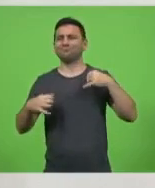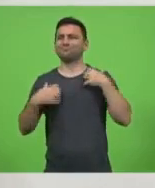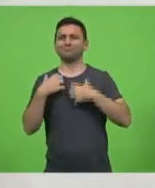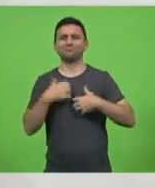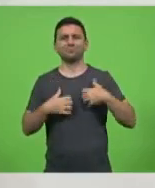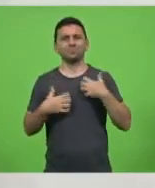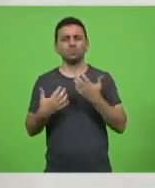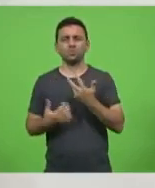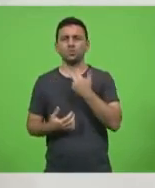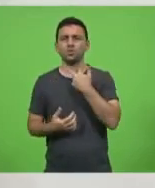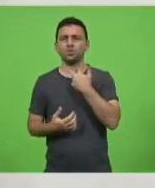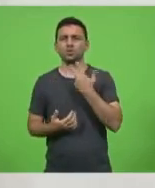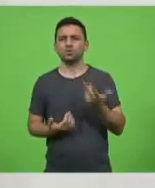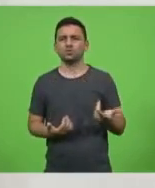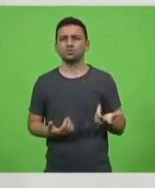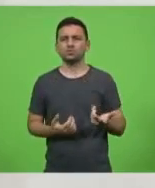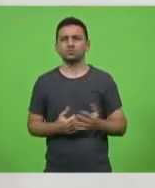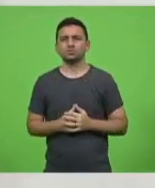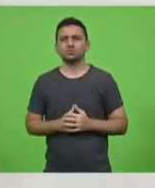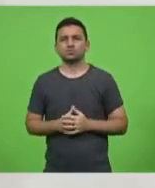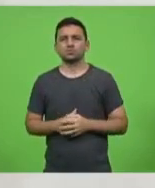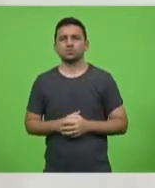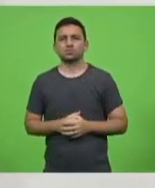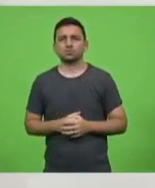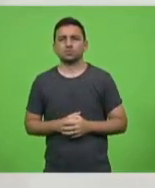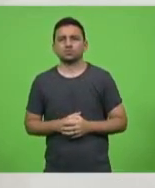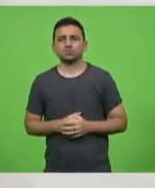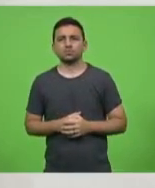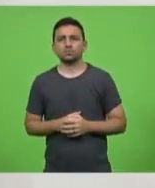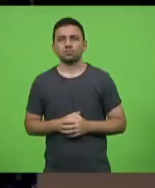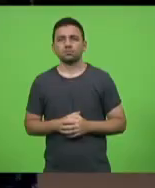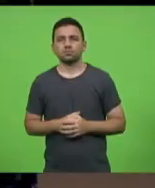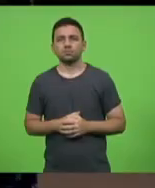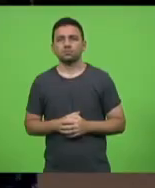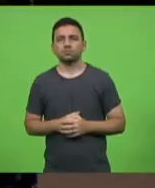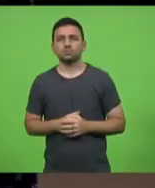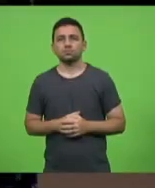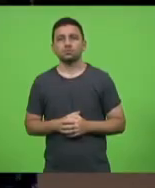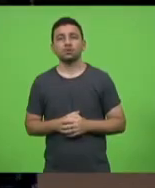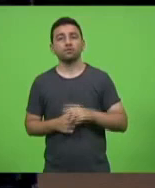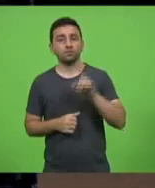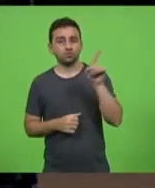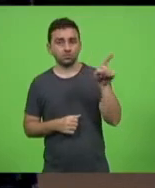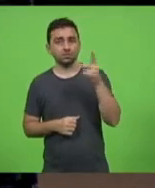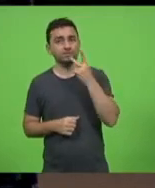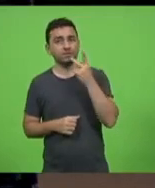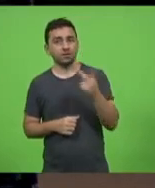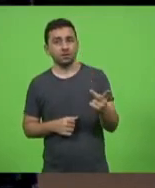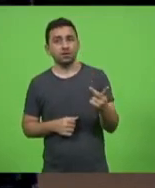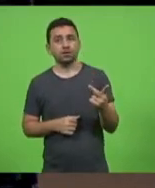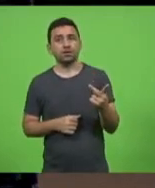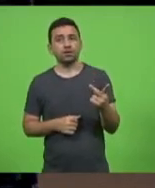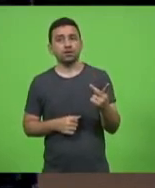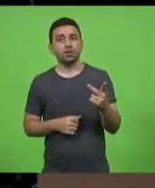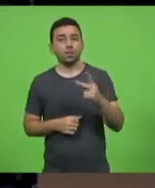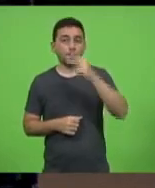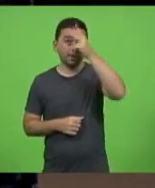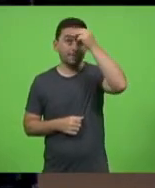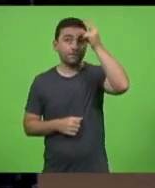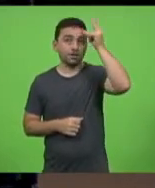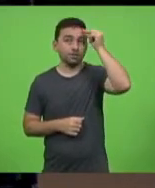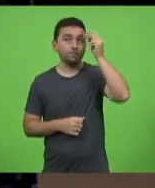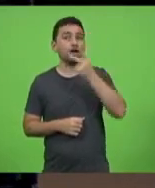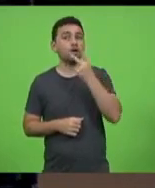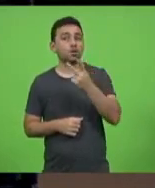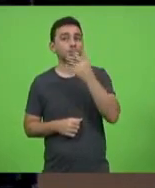relação a isso. Deputado, e além do mais que a Vossa Excelência fala, o prefeito ali falou uma coisa séria,